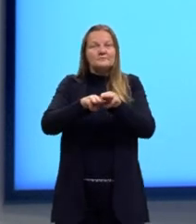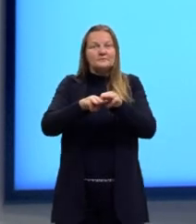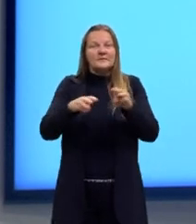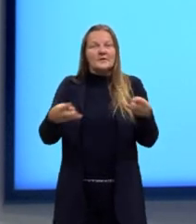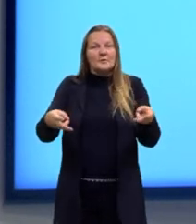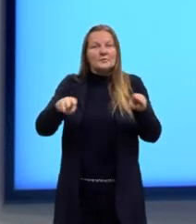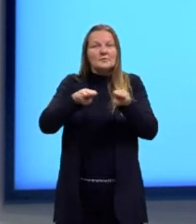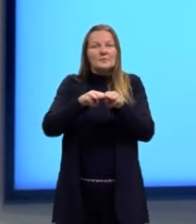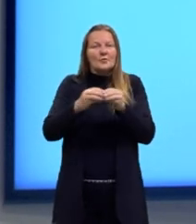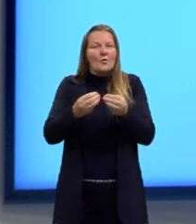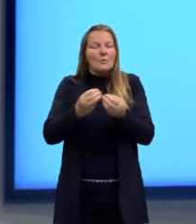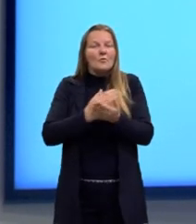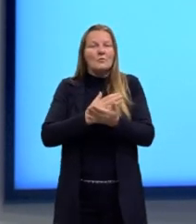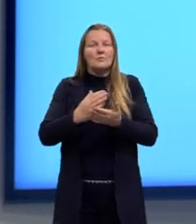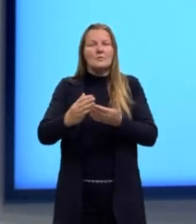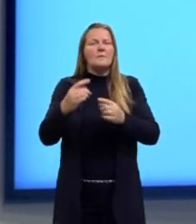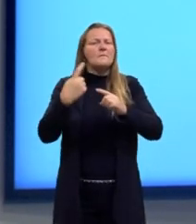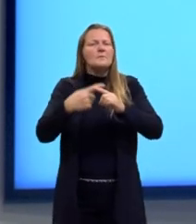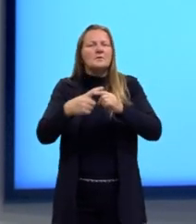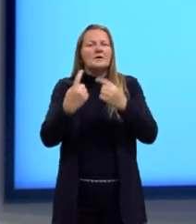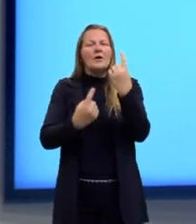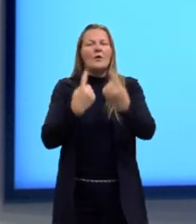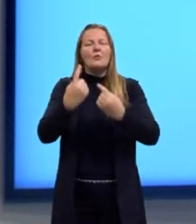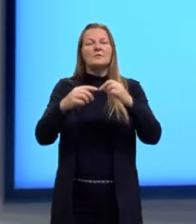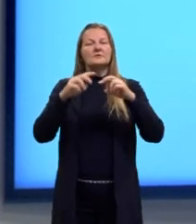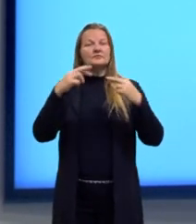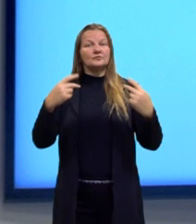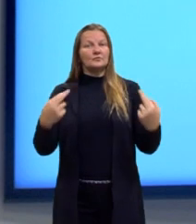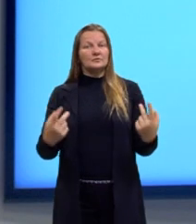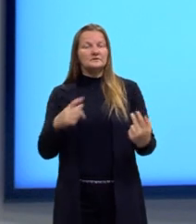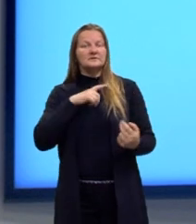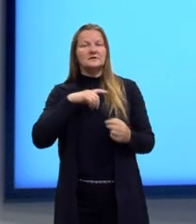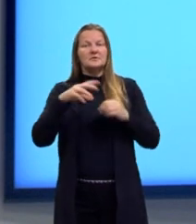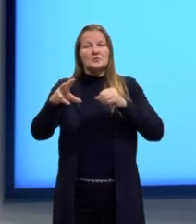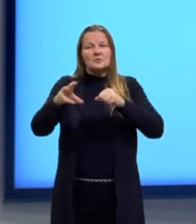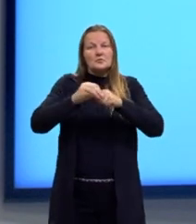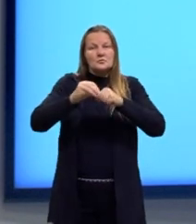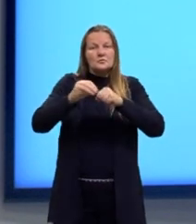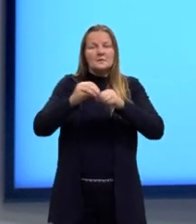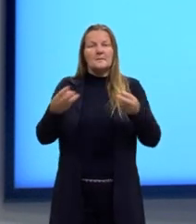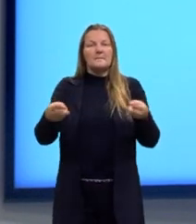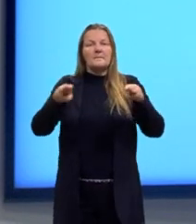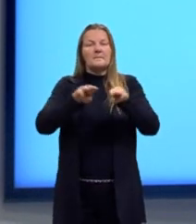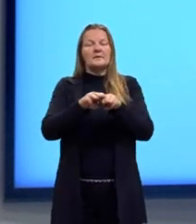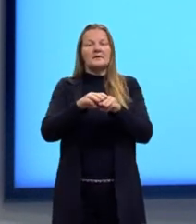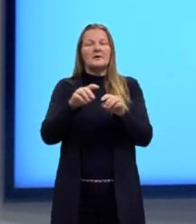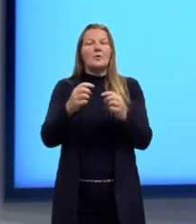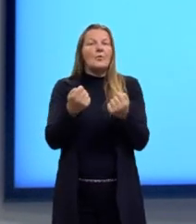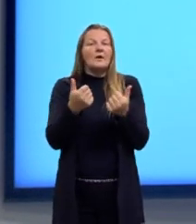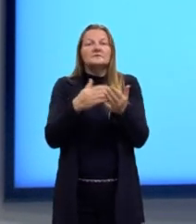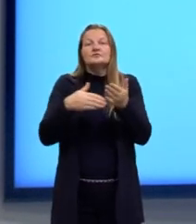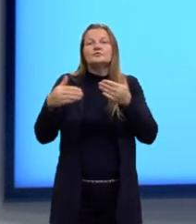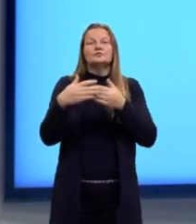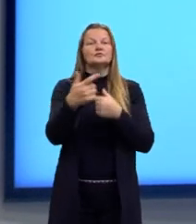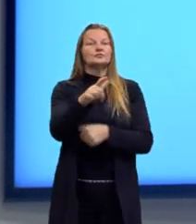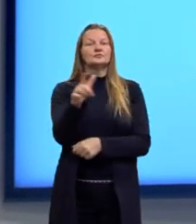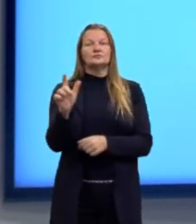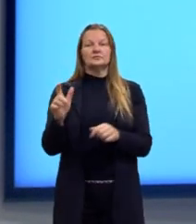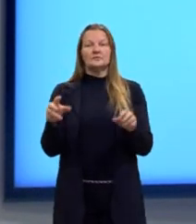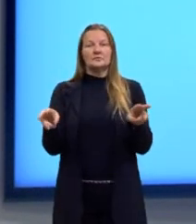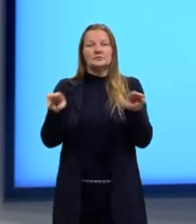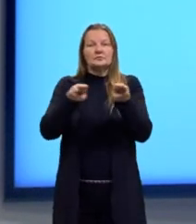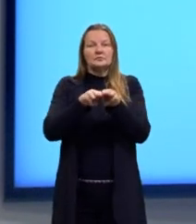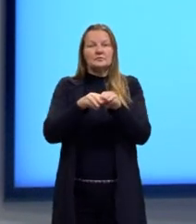origem do magnetismo? Por que que algumas coisas são magnéticas e a maioria não é magnética, né? Qual a